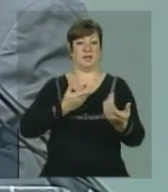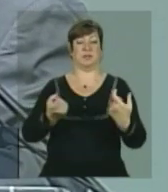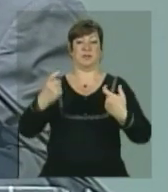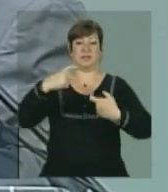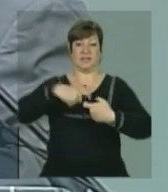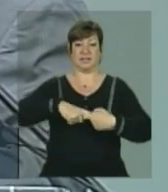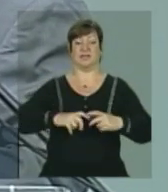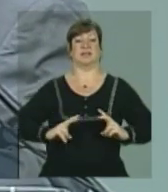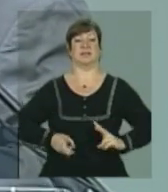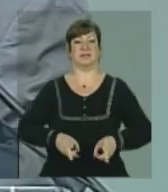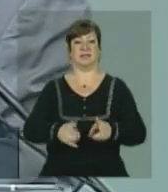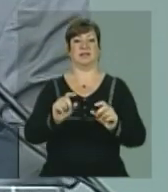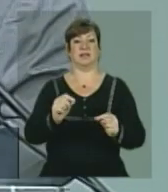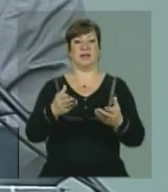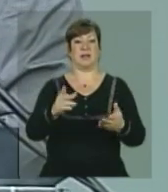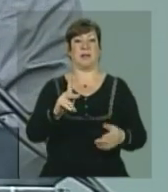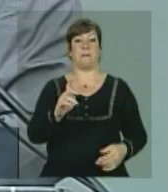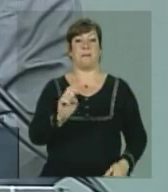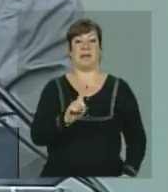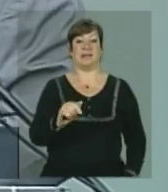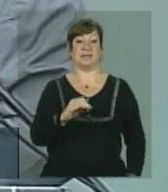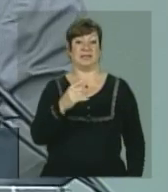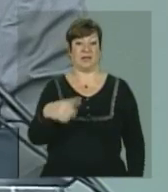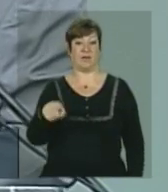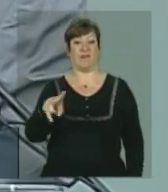de todas as horas, que é o Pezão.